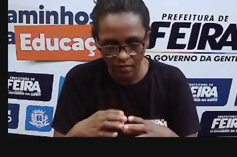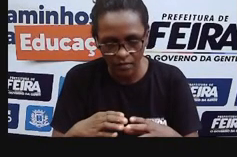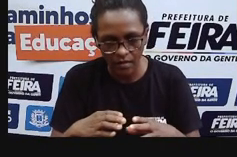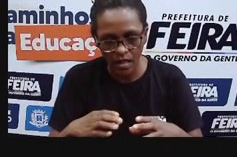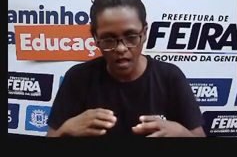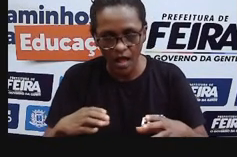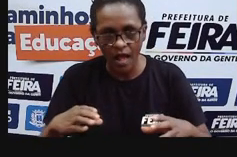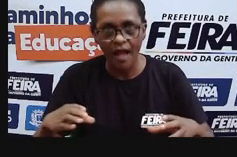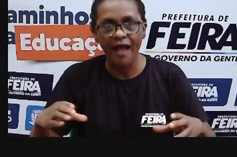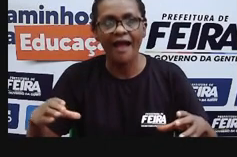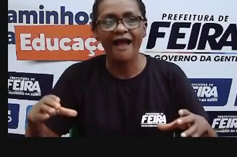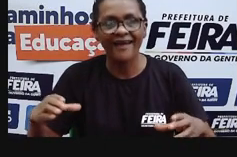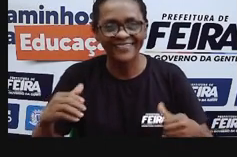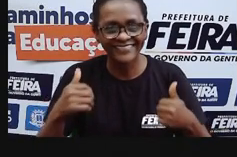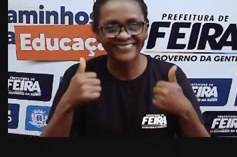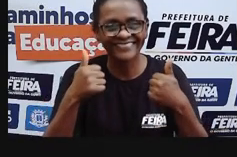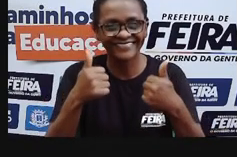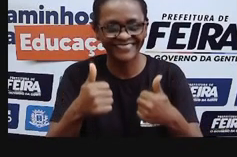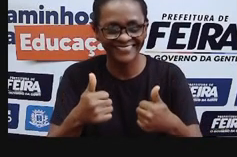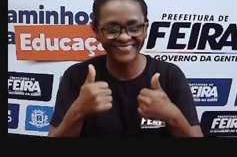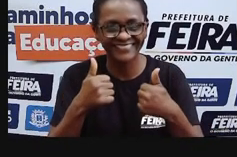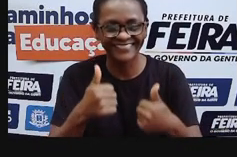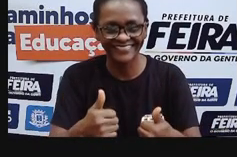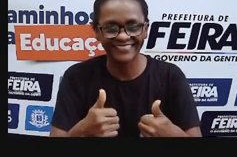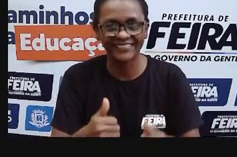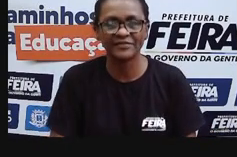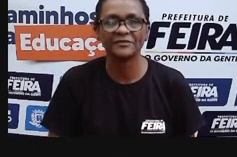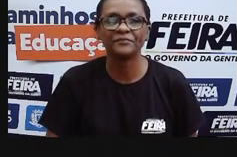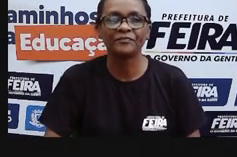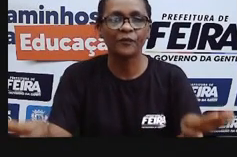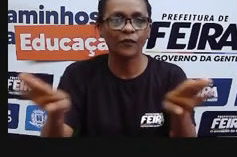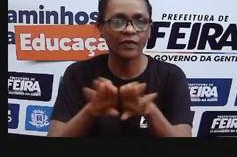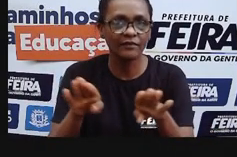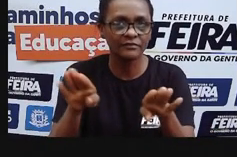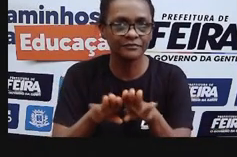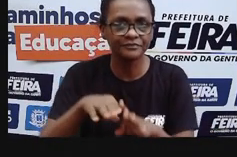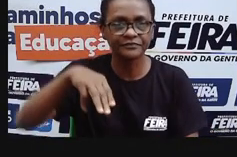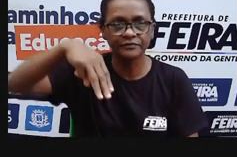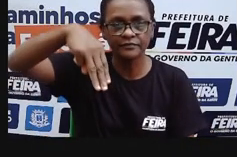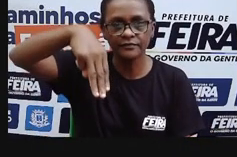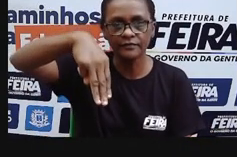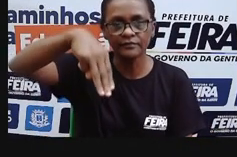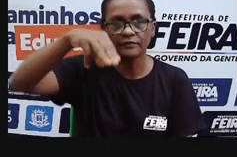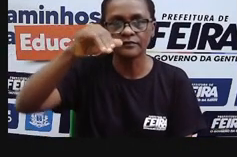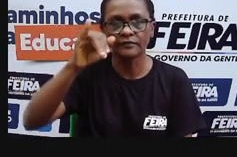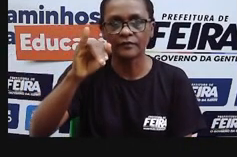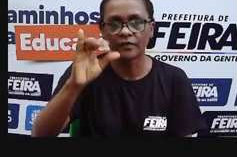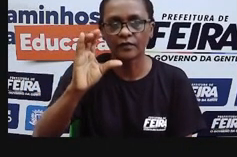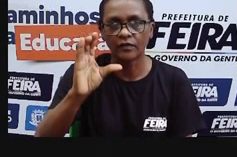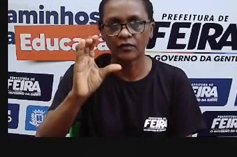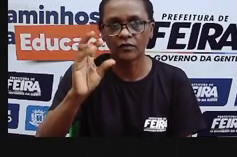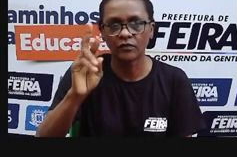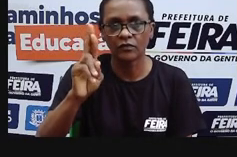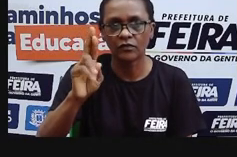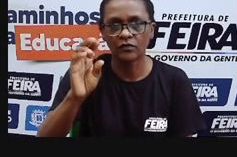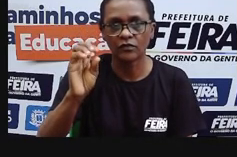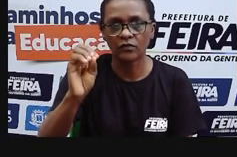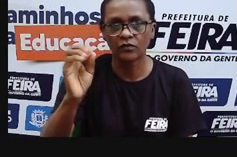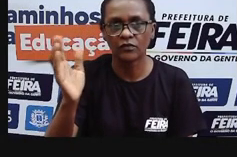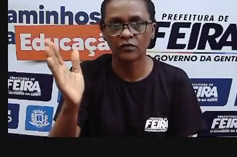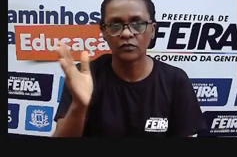microscópio? O microscópio, ele foi inventado, provavelmente, né? No século XVI, por